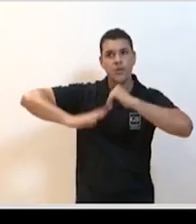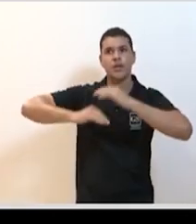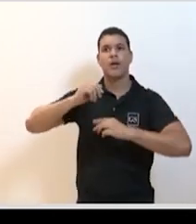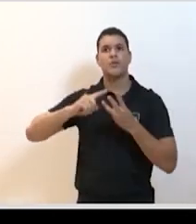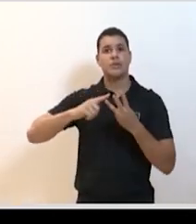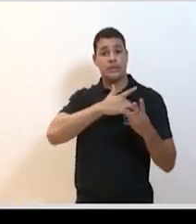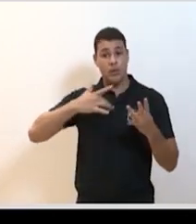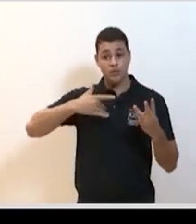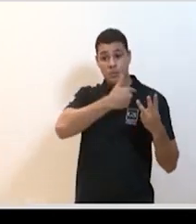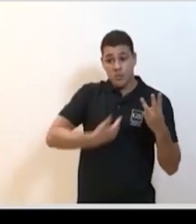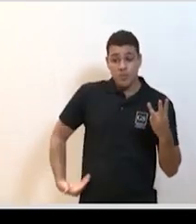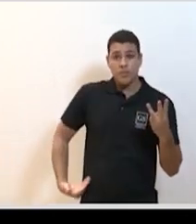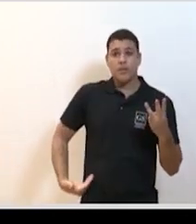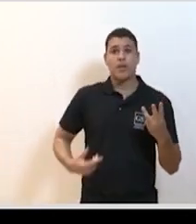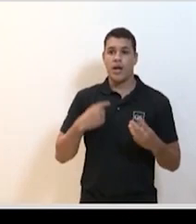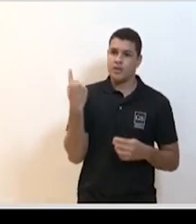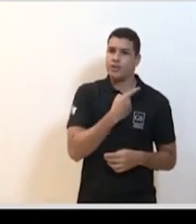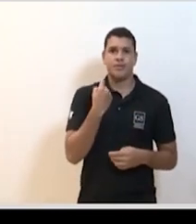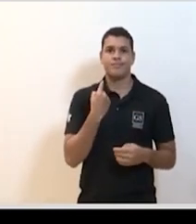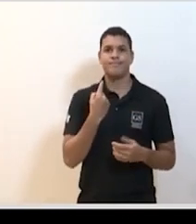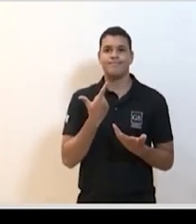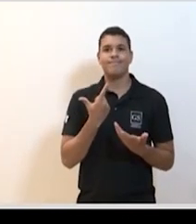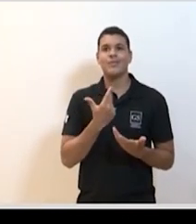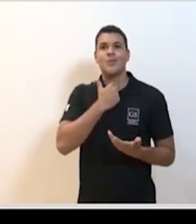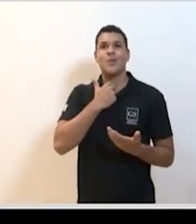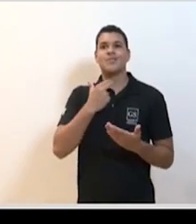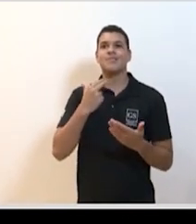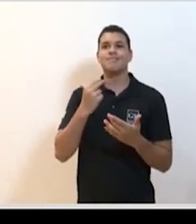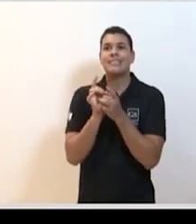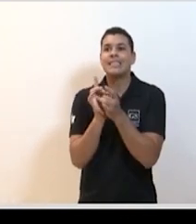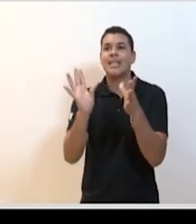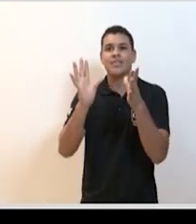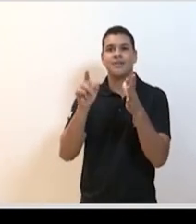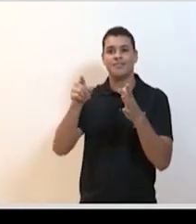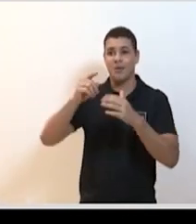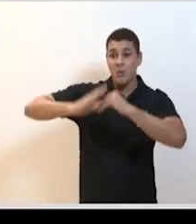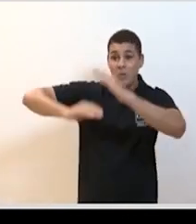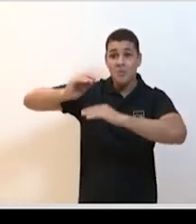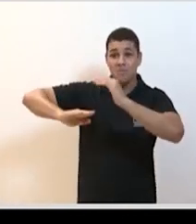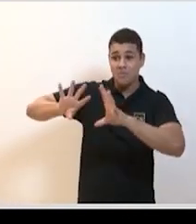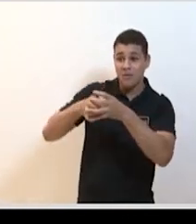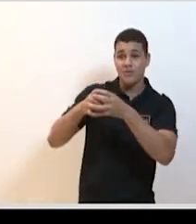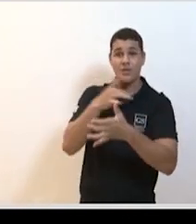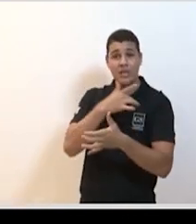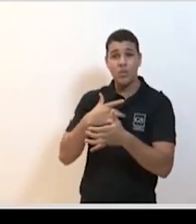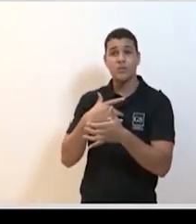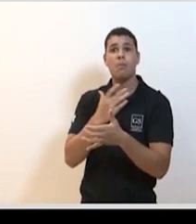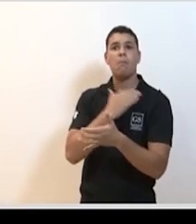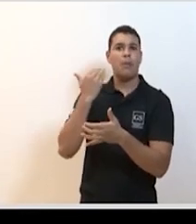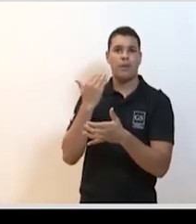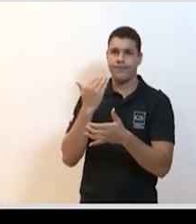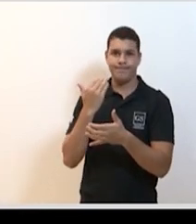saúde pública, a gente não pode perder nossos profissionais de saúde. Pode passar ao próximo, por favor. A gente vê, esse é o gráfico do